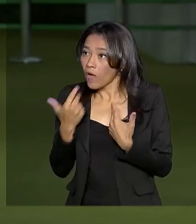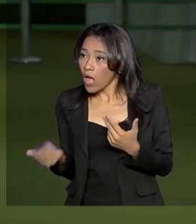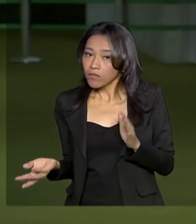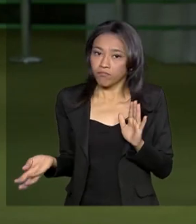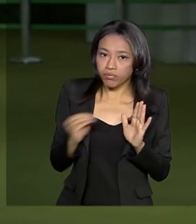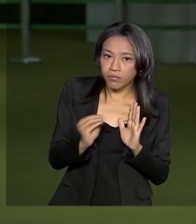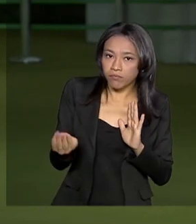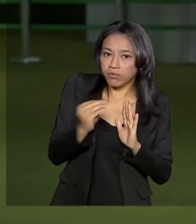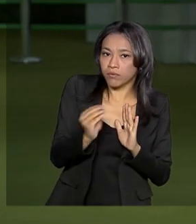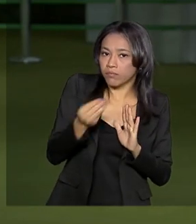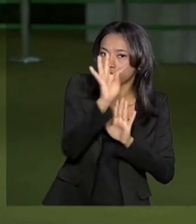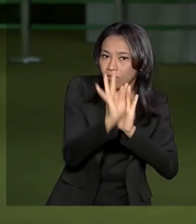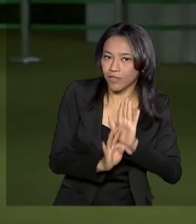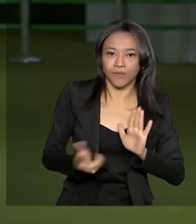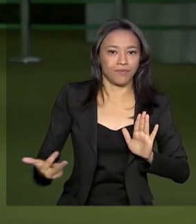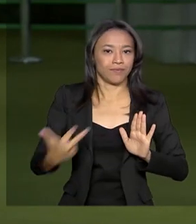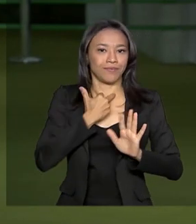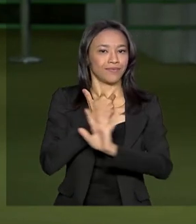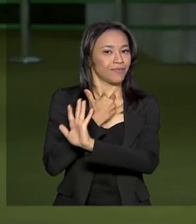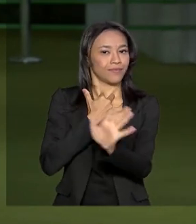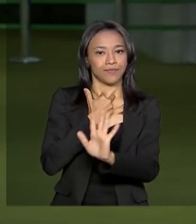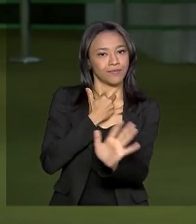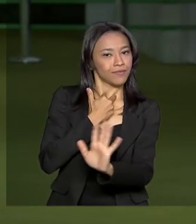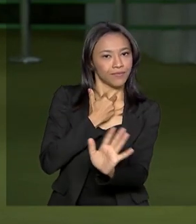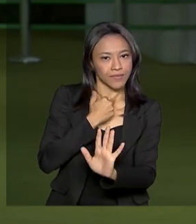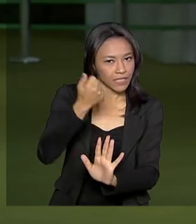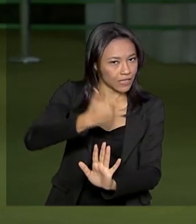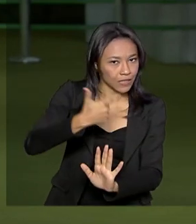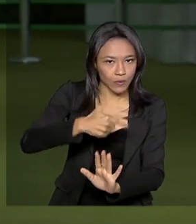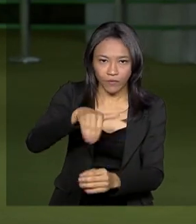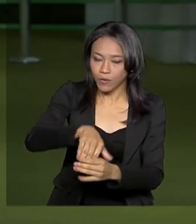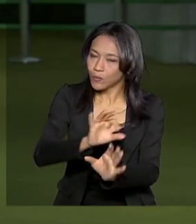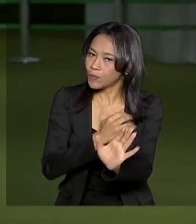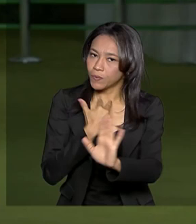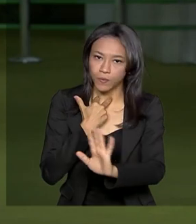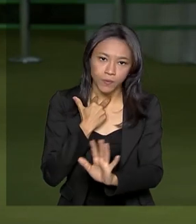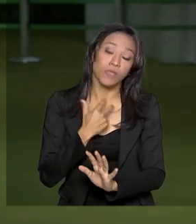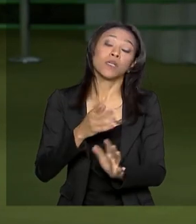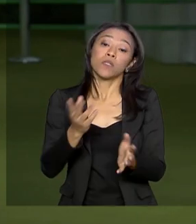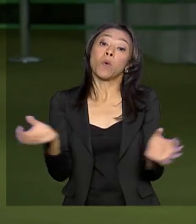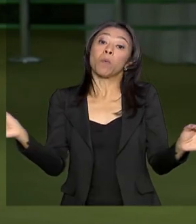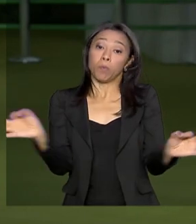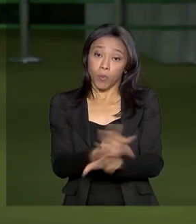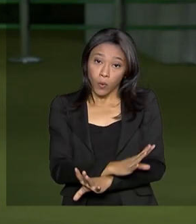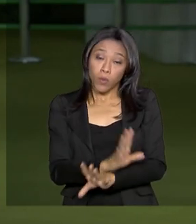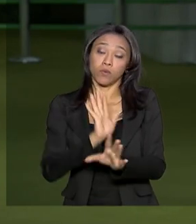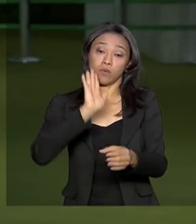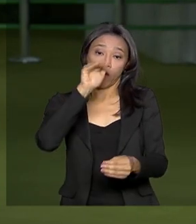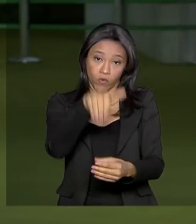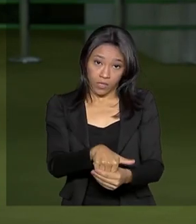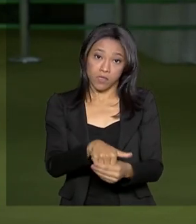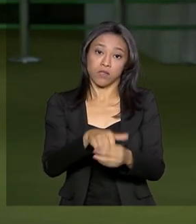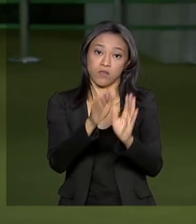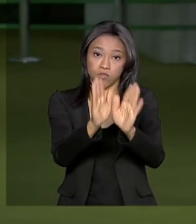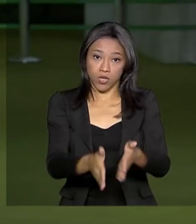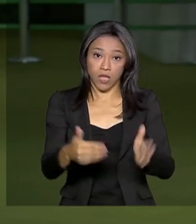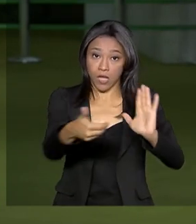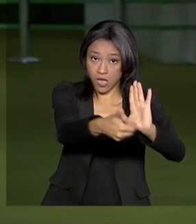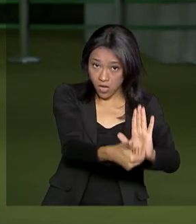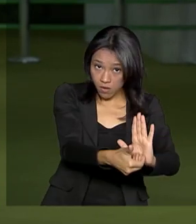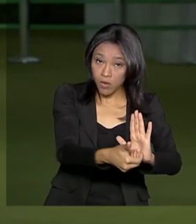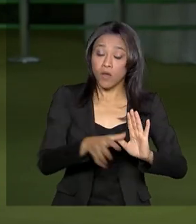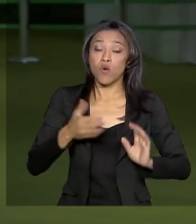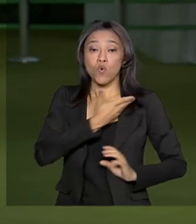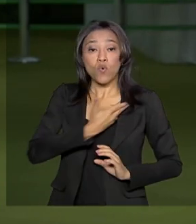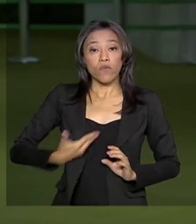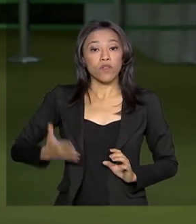inseridas nessa votação em segundo turno. Assim que a votação da reforma da Previdência for concluída aqui na Câmara dos Deputados, o governo já